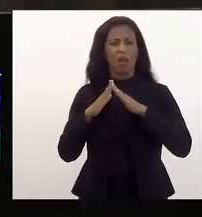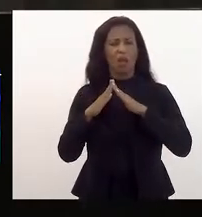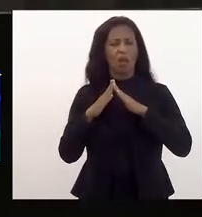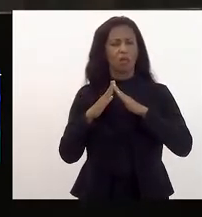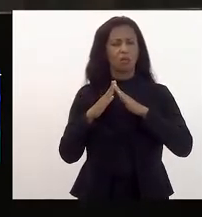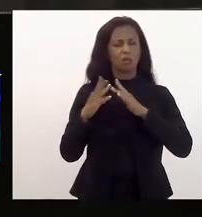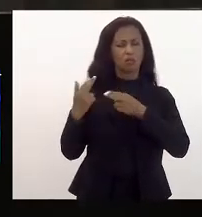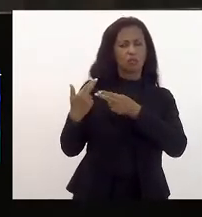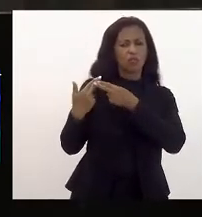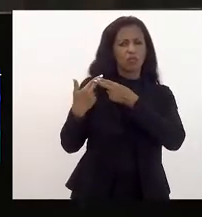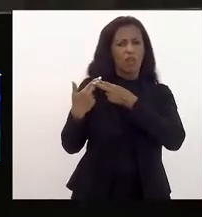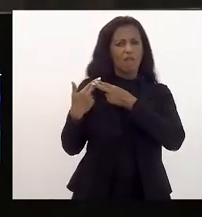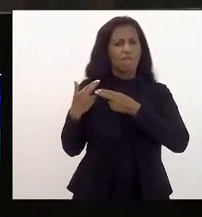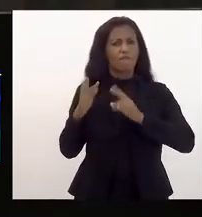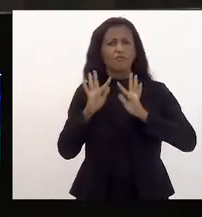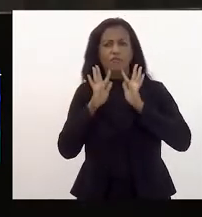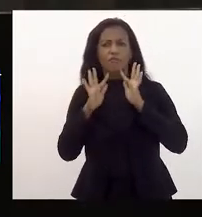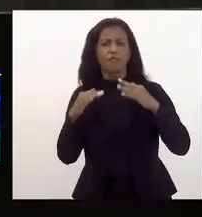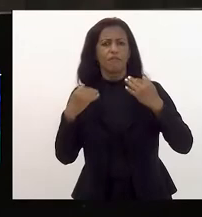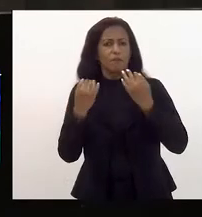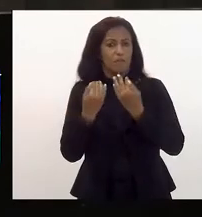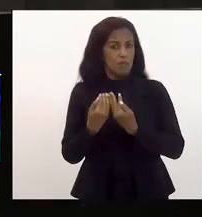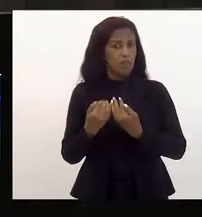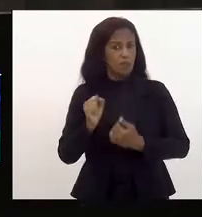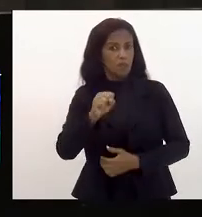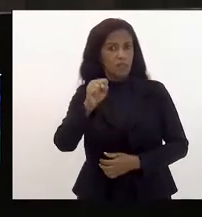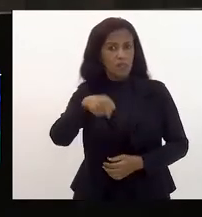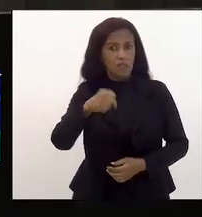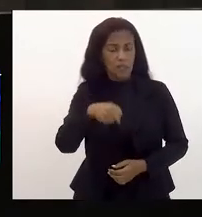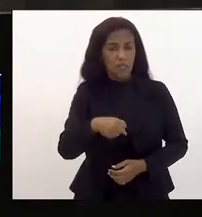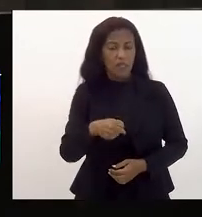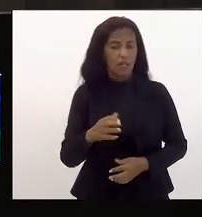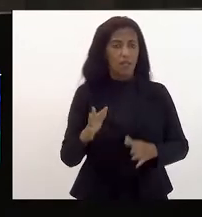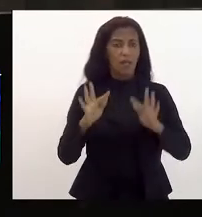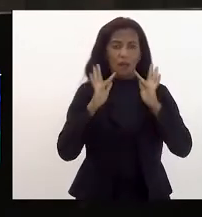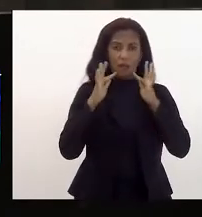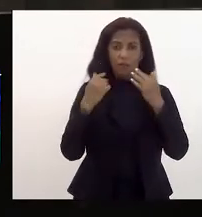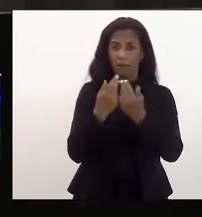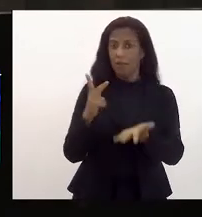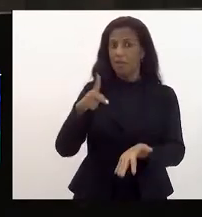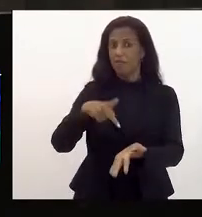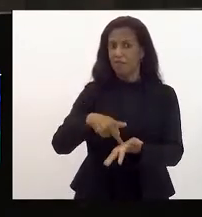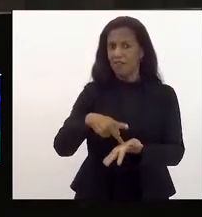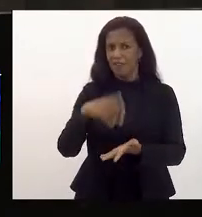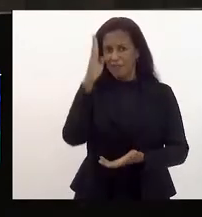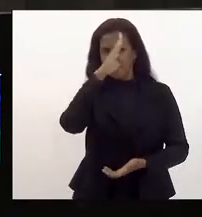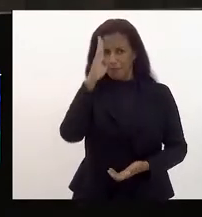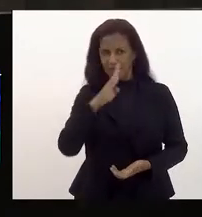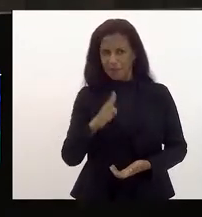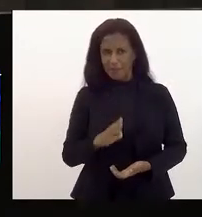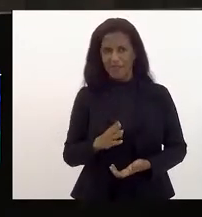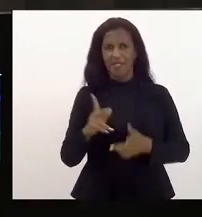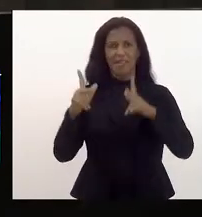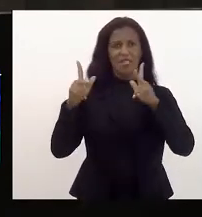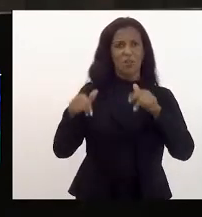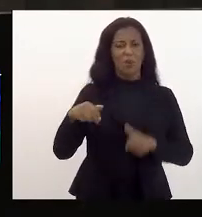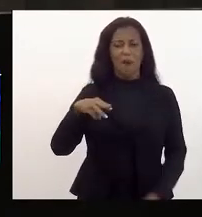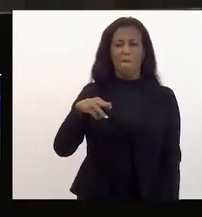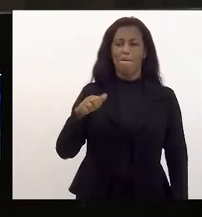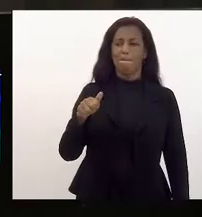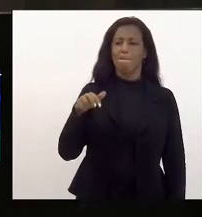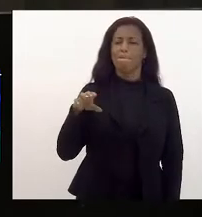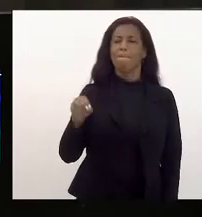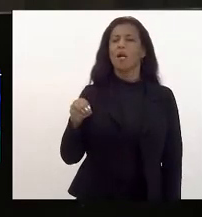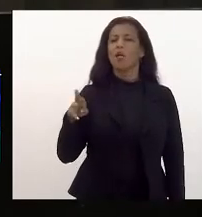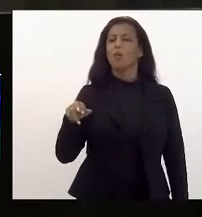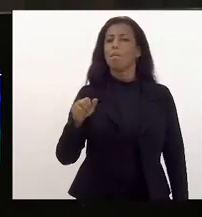maioria dos lares chefiados no Brasil, porque, sim, a família, a verdadeira família brasileira, como diria Mano Brau, é composta de